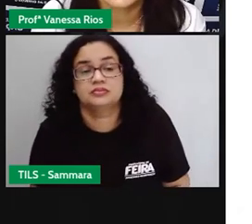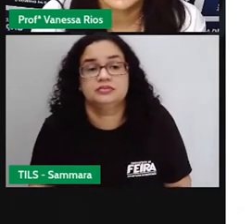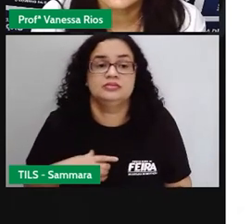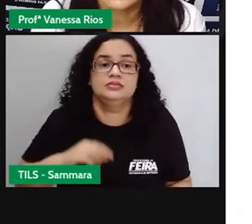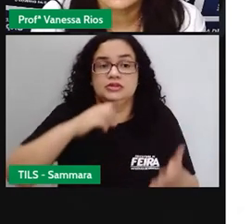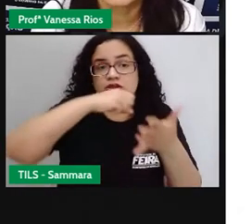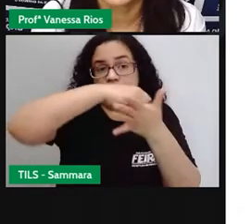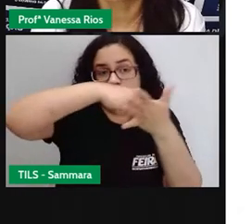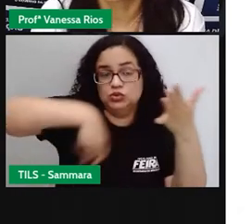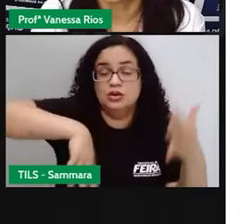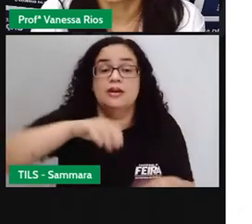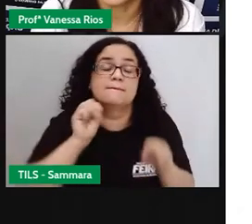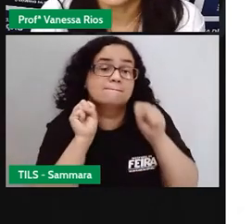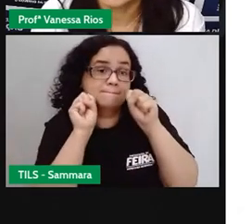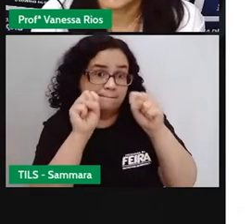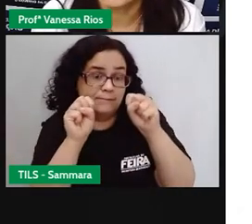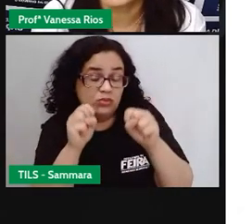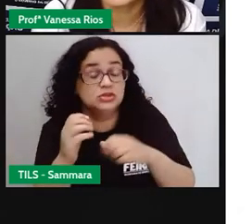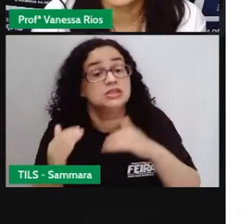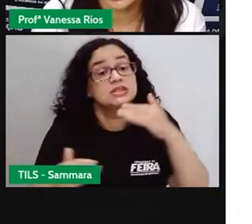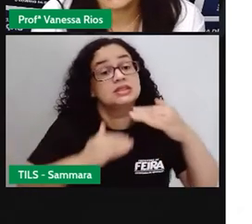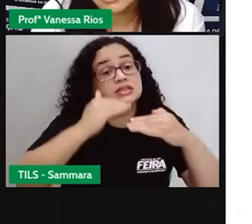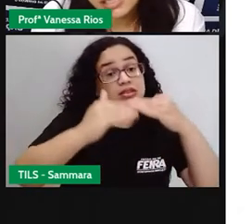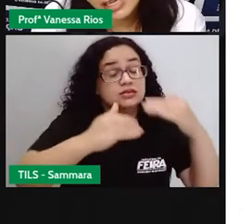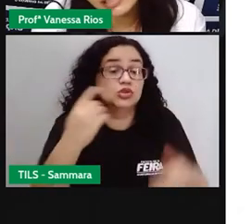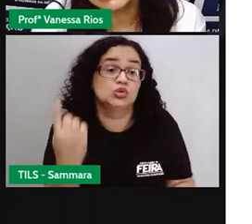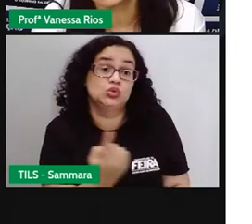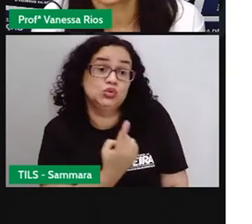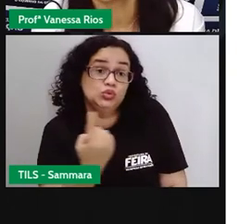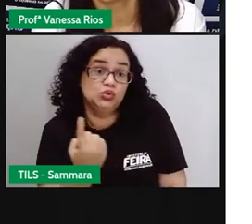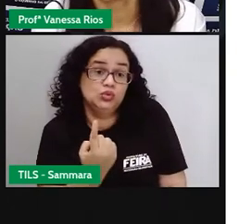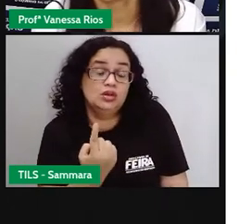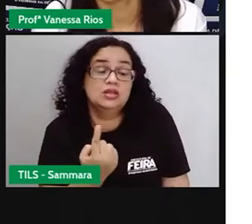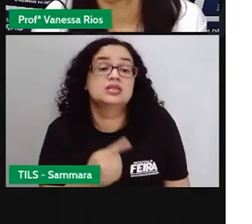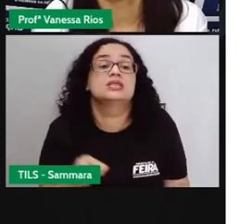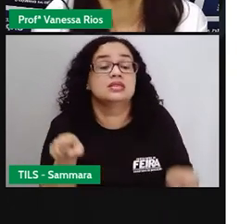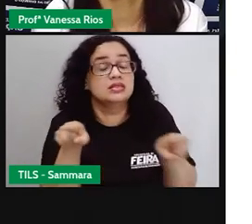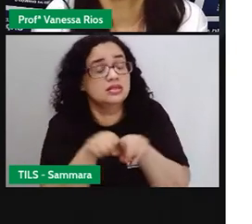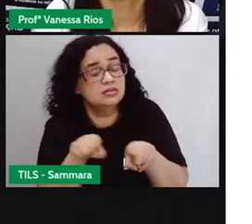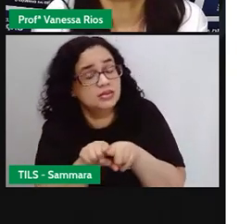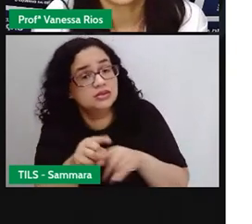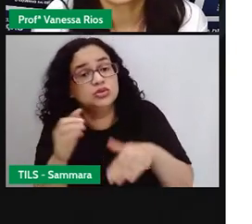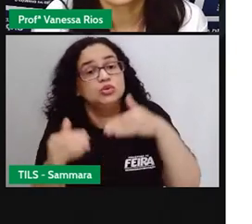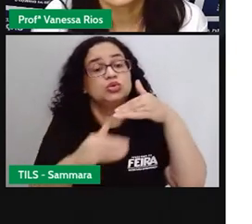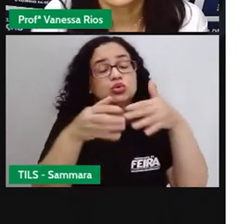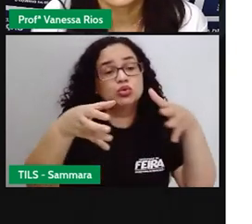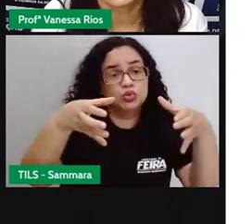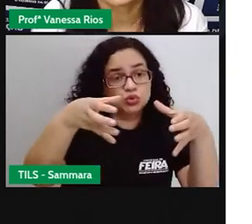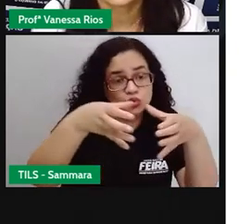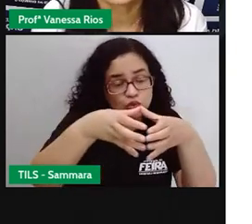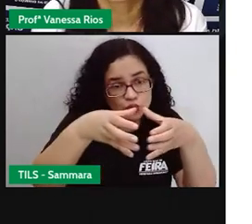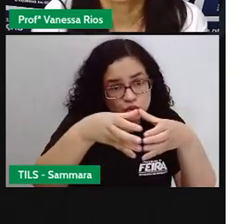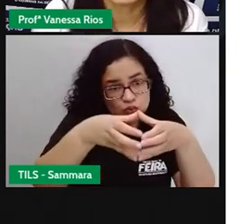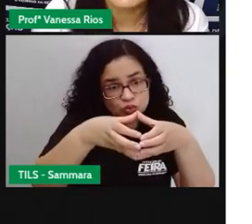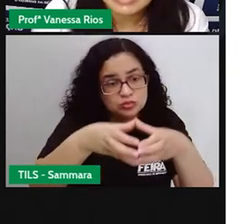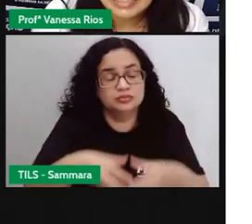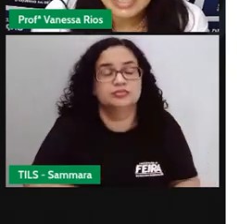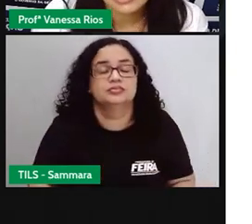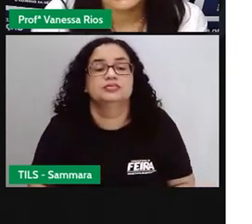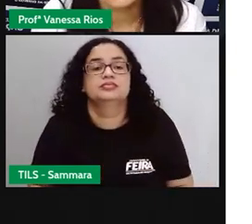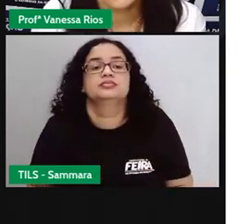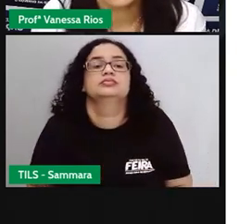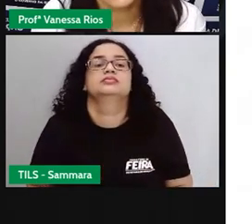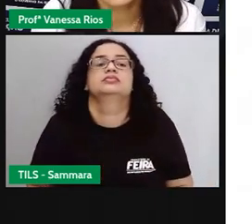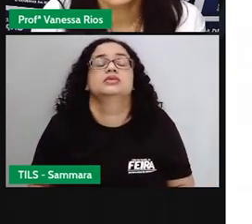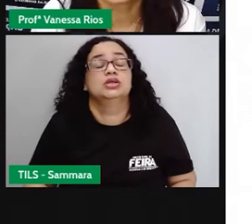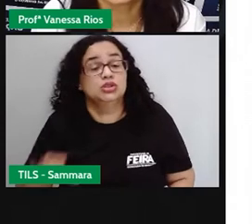atividade que pode ser desenvolvida sozinha, também possa ser desenvolvida aí na companhia,